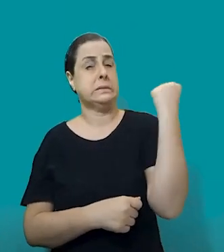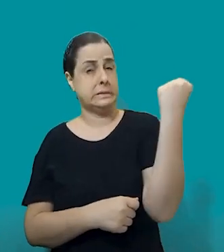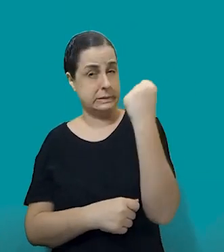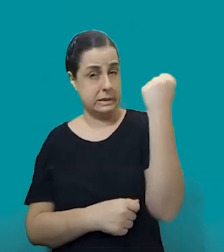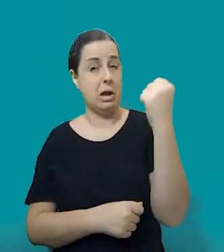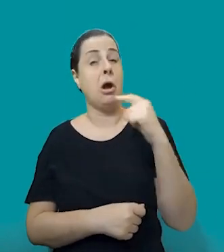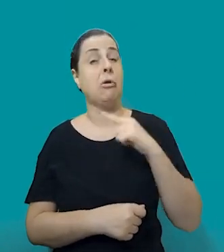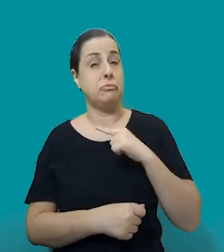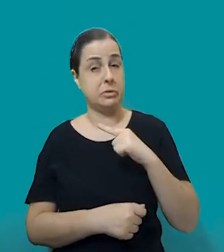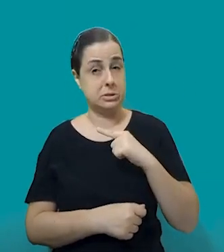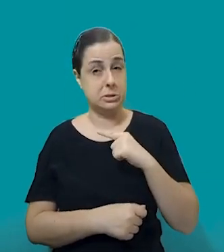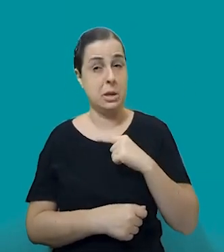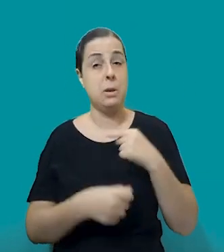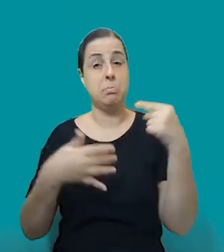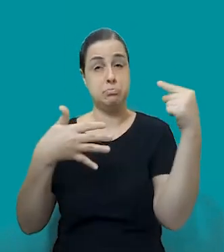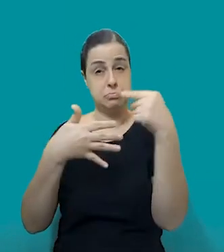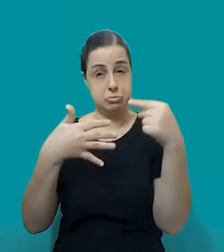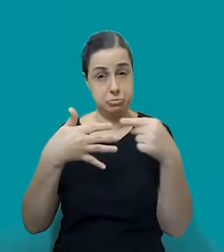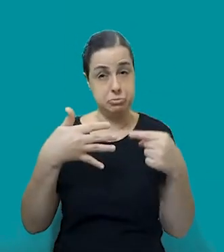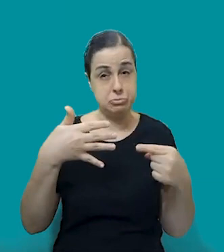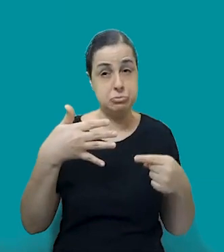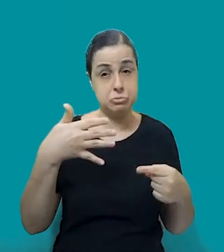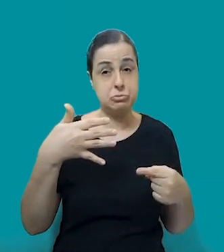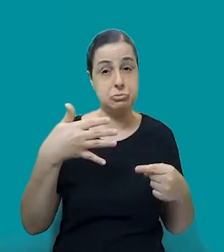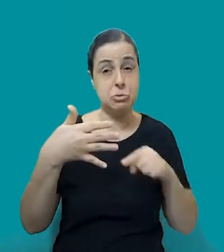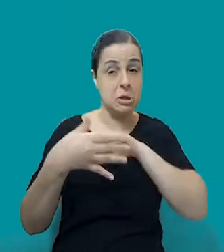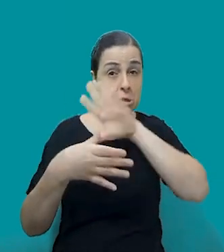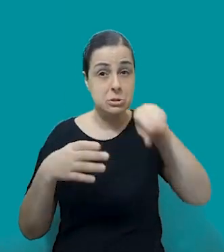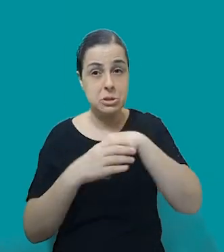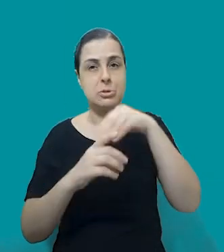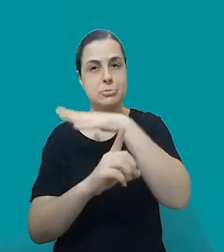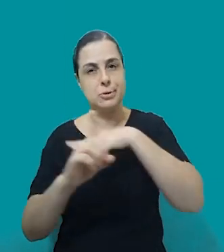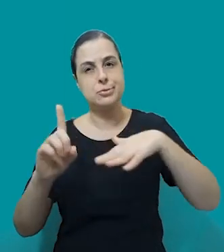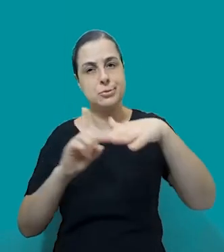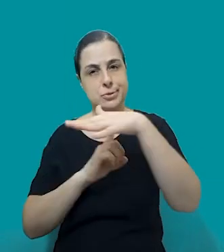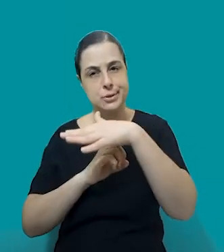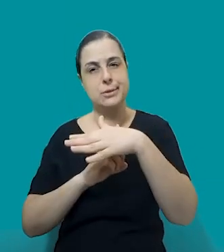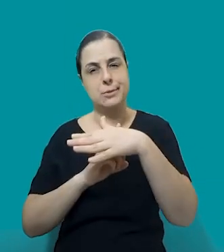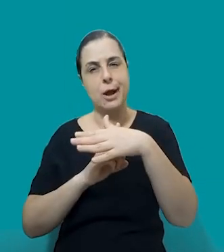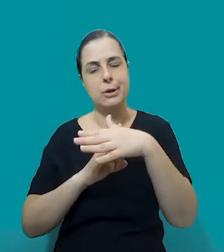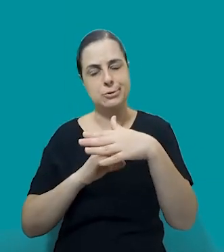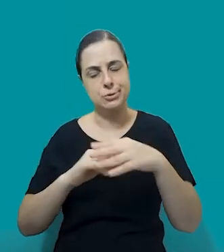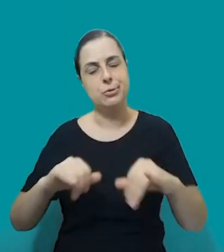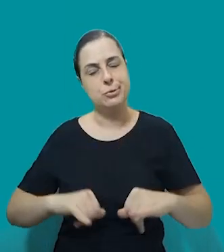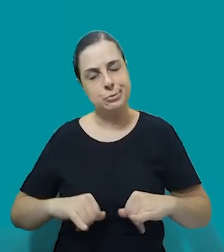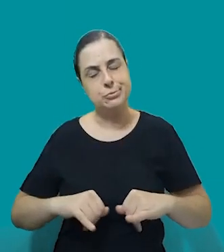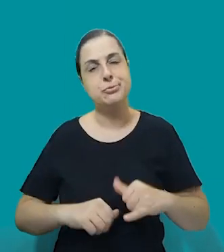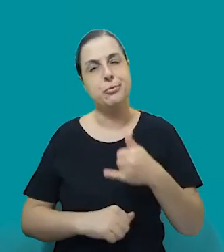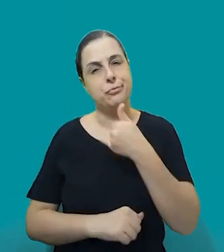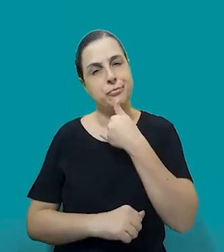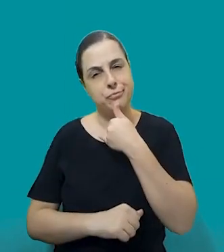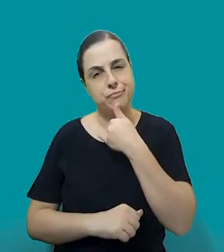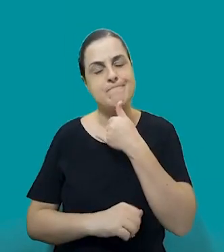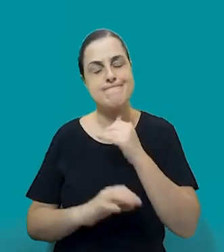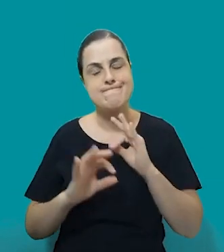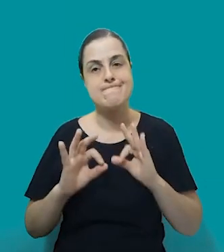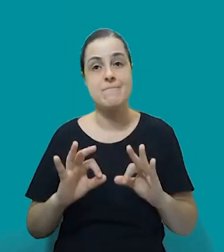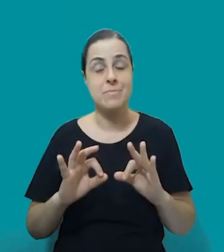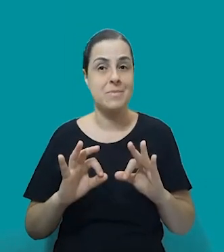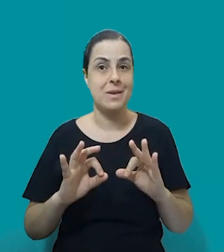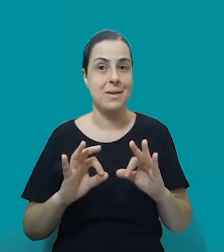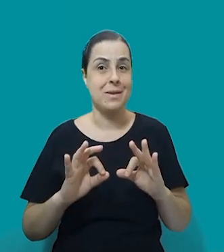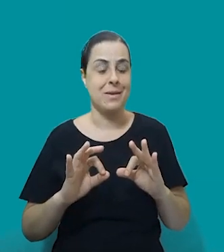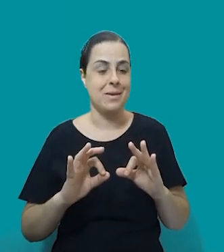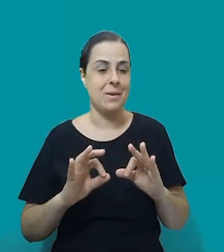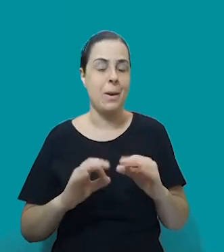marcadores sociais dos quais elas pertencem. Isso fica muito mais triste. E aí, para finalizar, Nathalie, primeiro agradecer